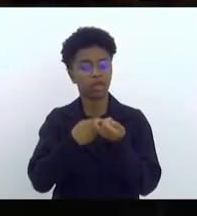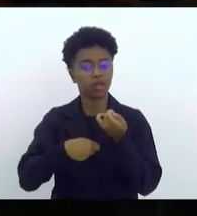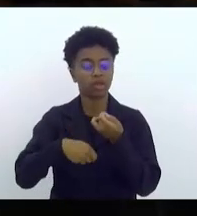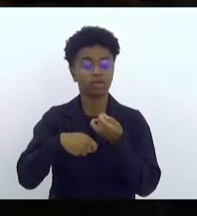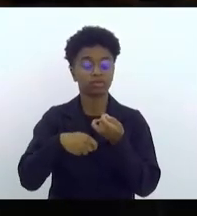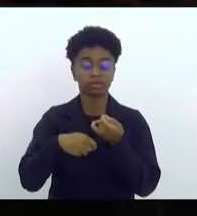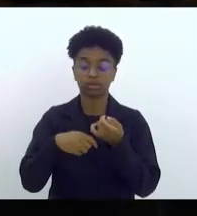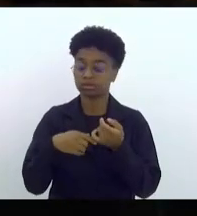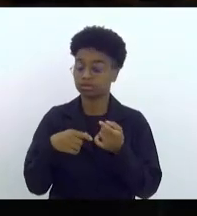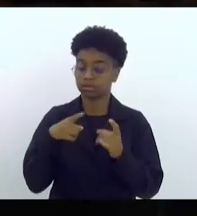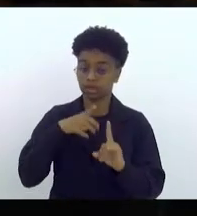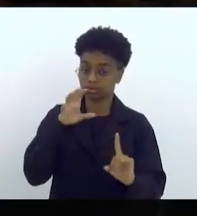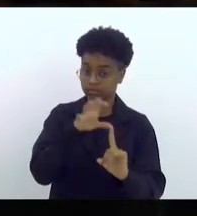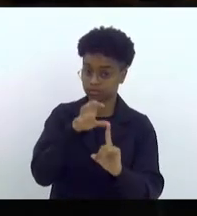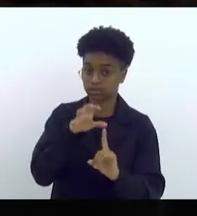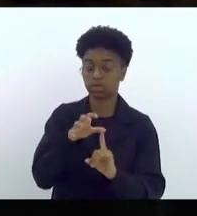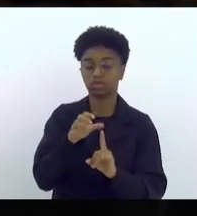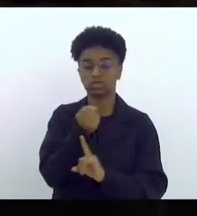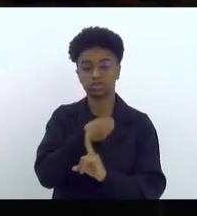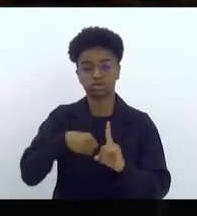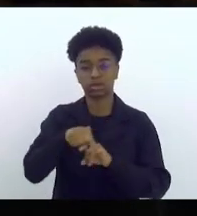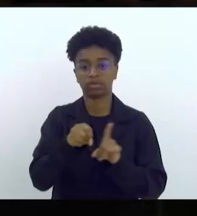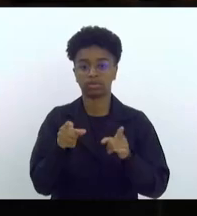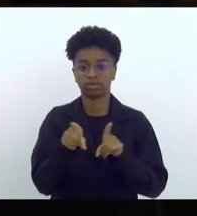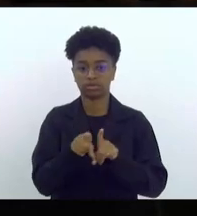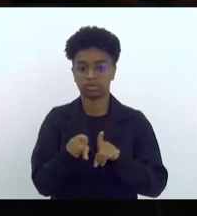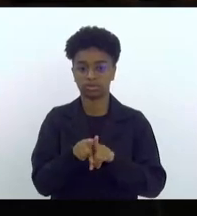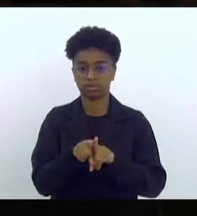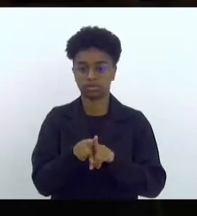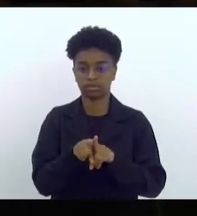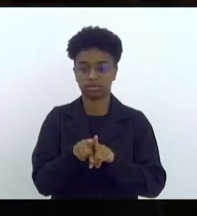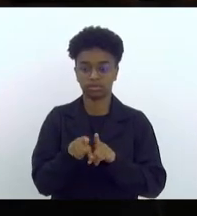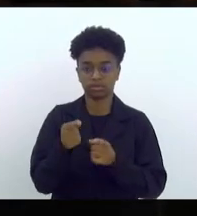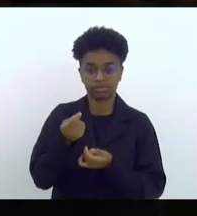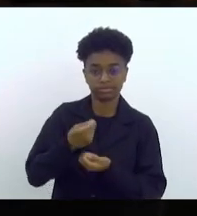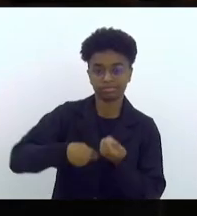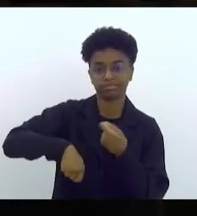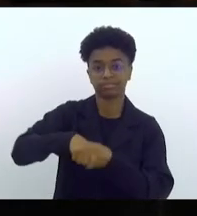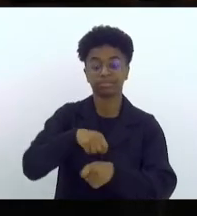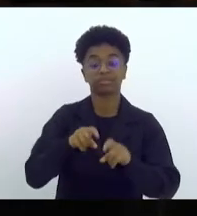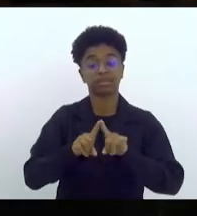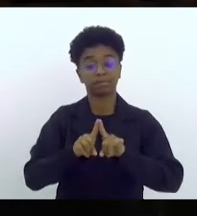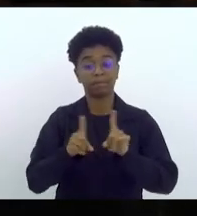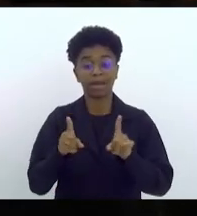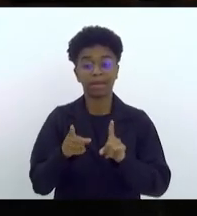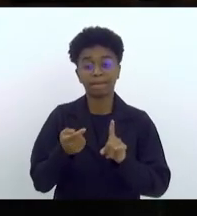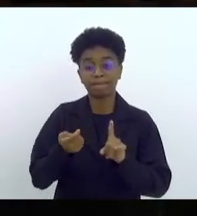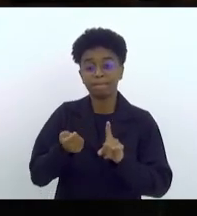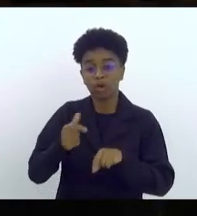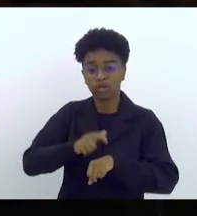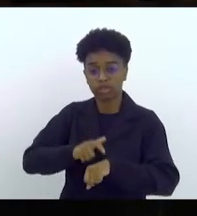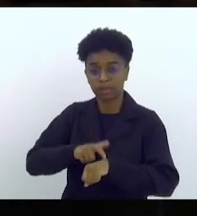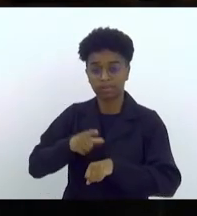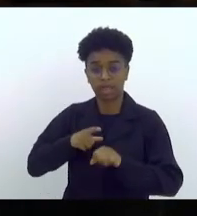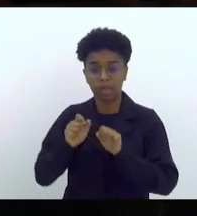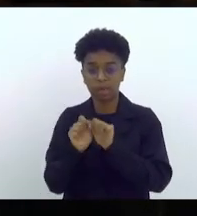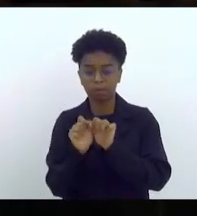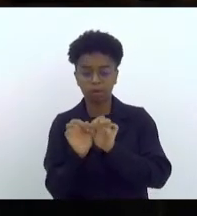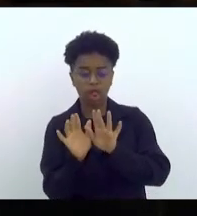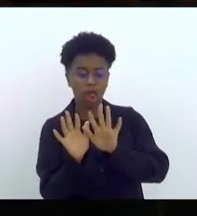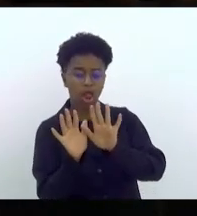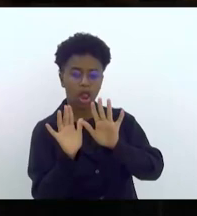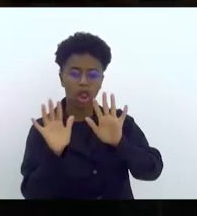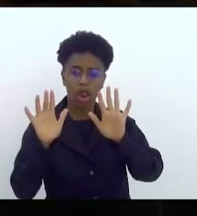a vida do cidadão de Volta Redonda. E, recentemente, o pó preto que polui a